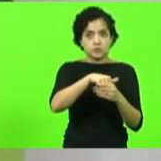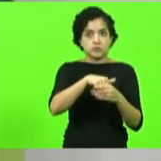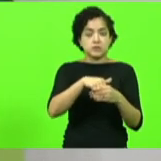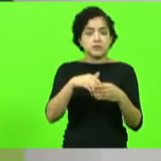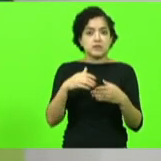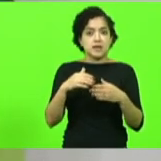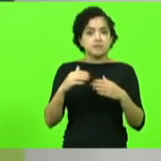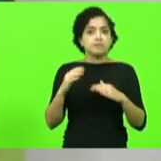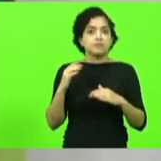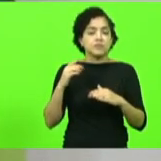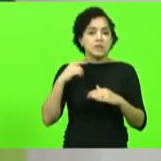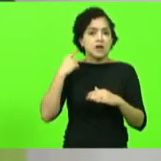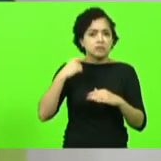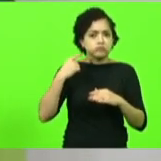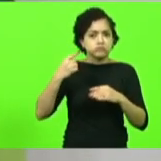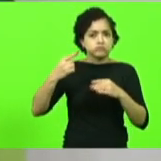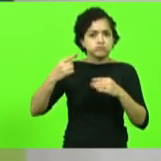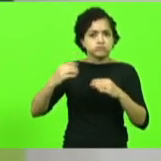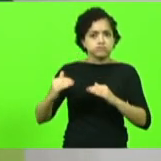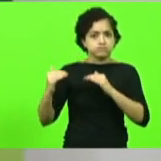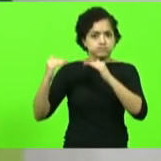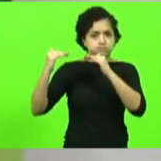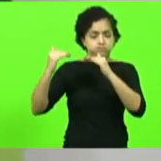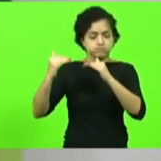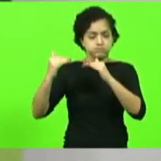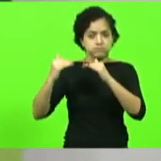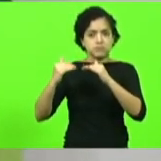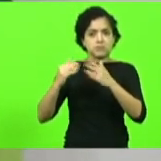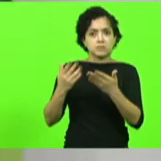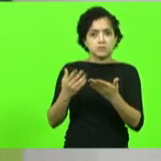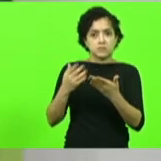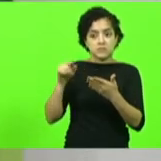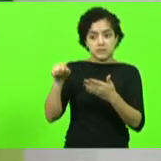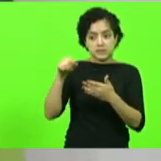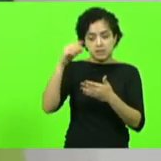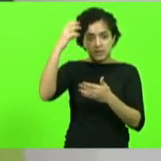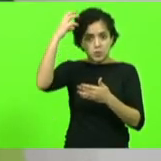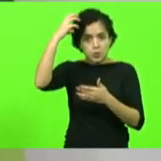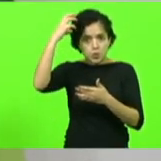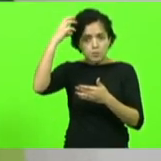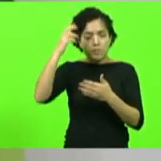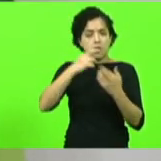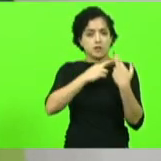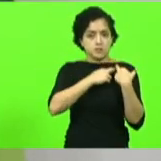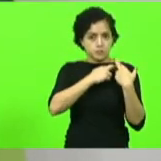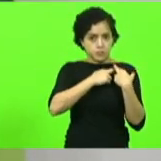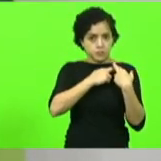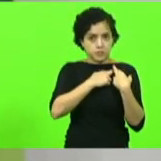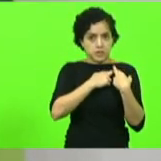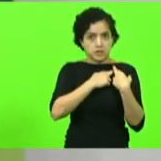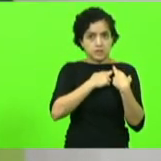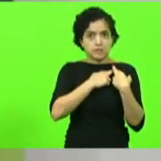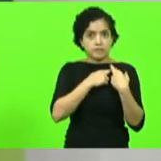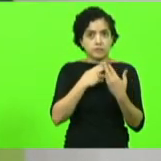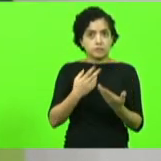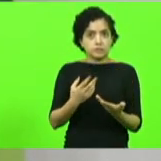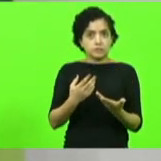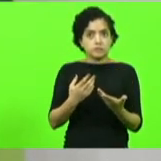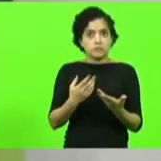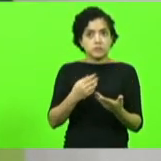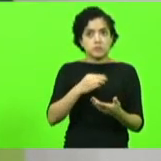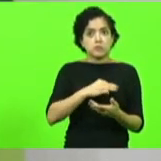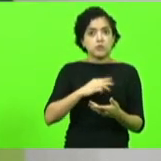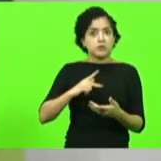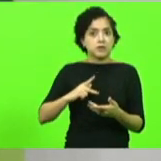dizendo que o governador tem culpa que ele é responsável porque o ministério público de Santa Catarina